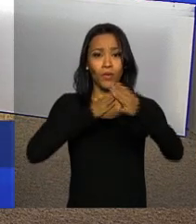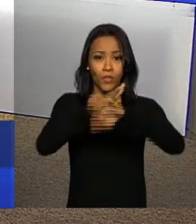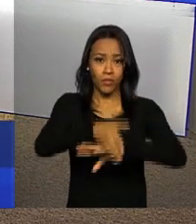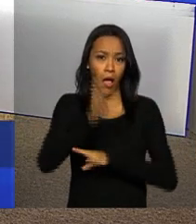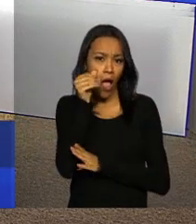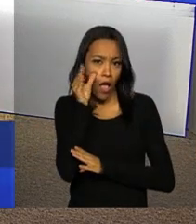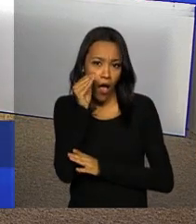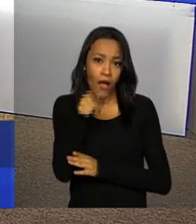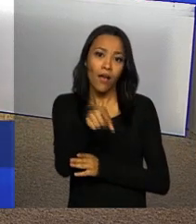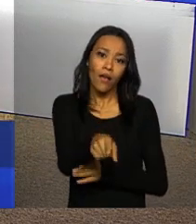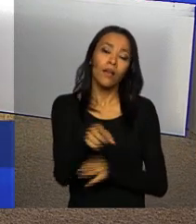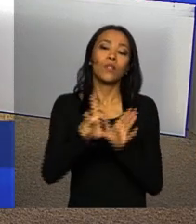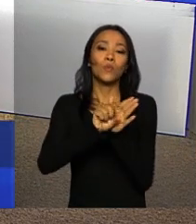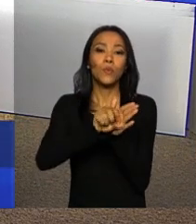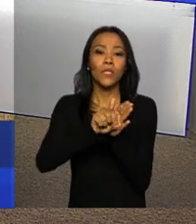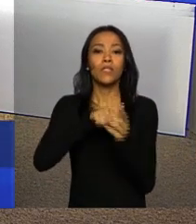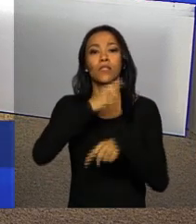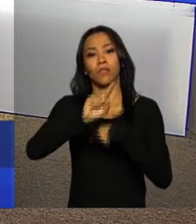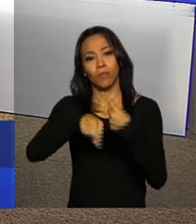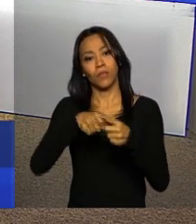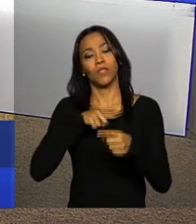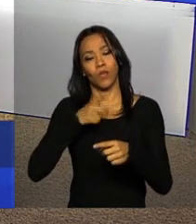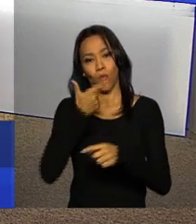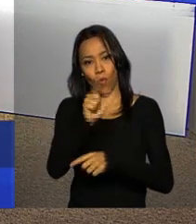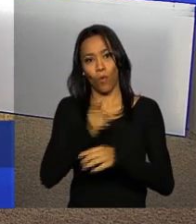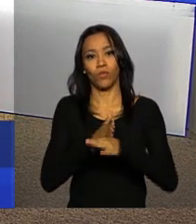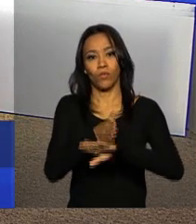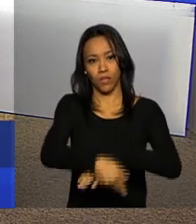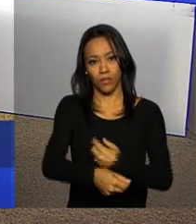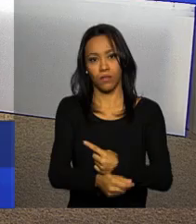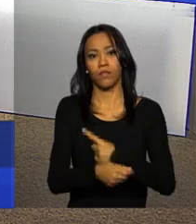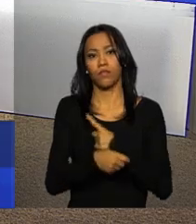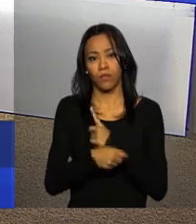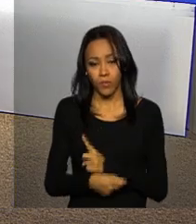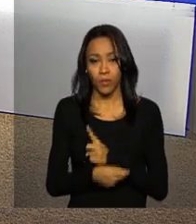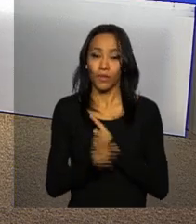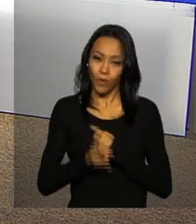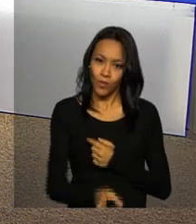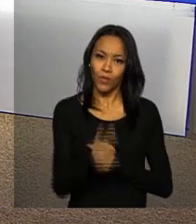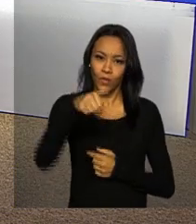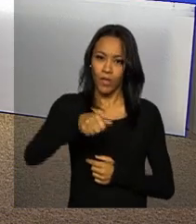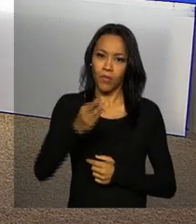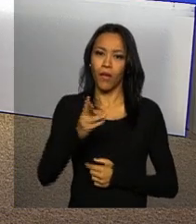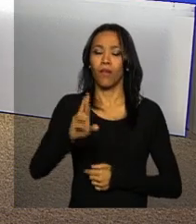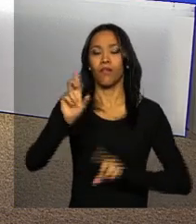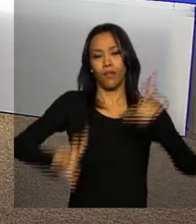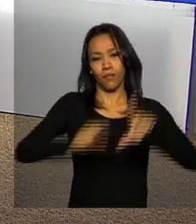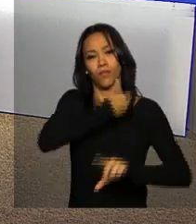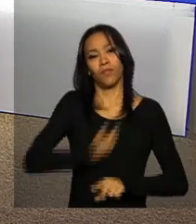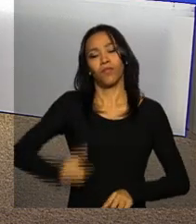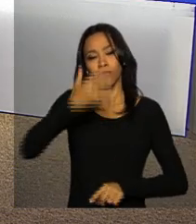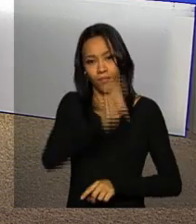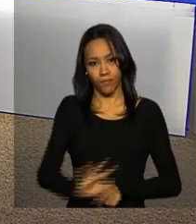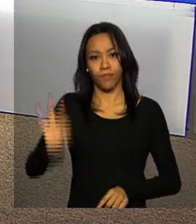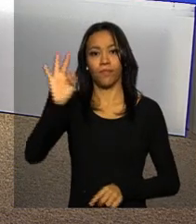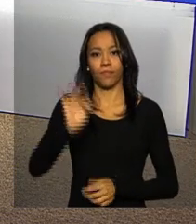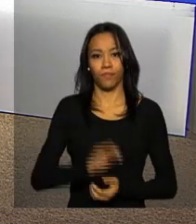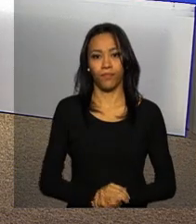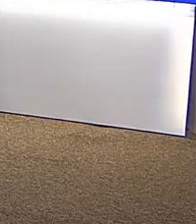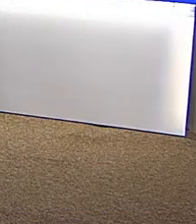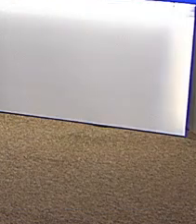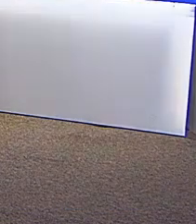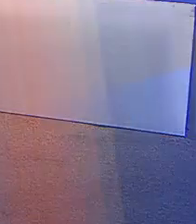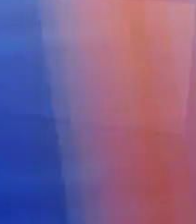.com.br e facebook.com.br na TV NBR. Continue com a gente na NBR, na TV do Governo Federal.